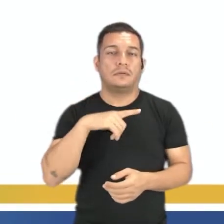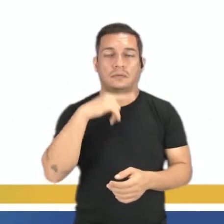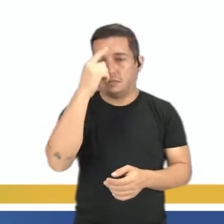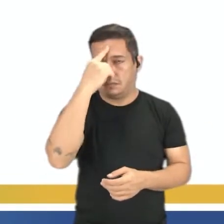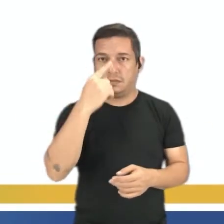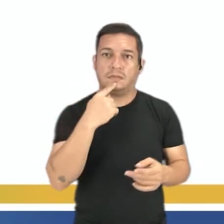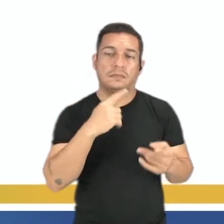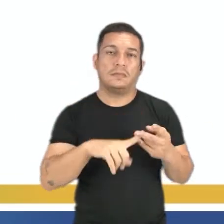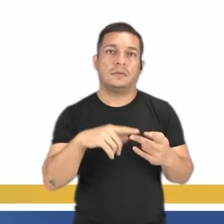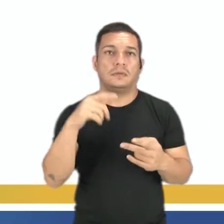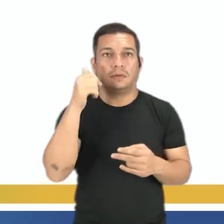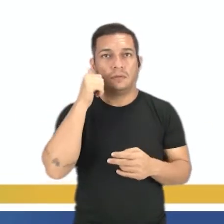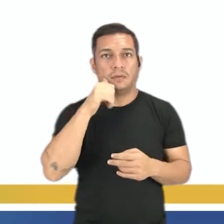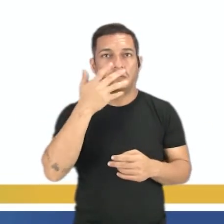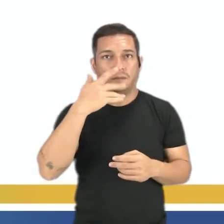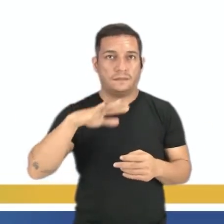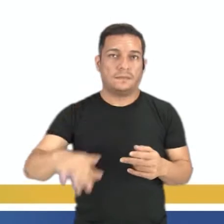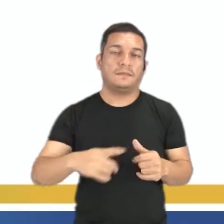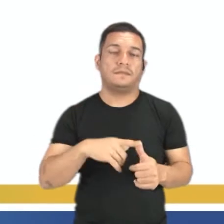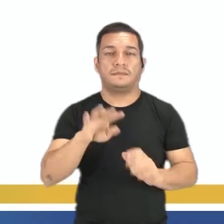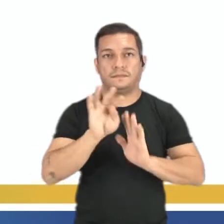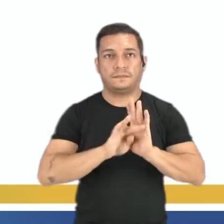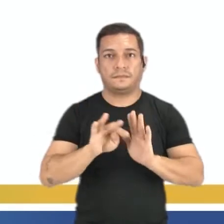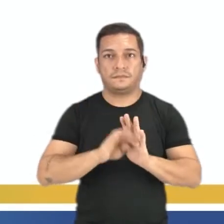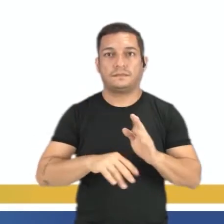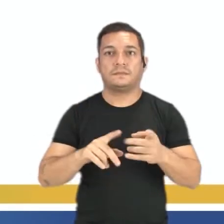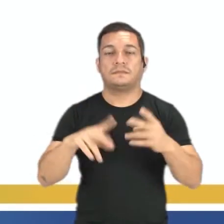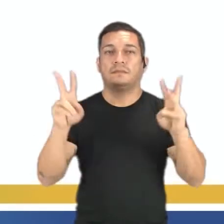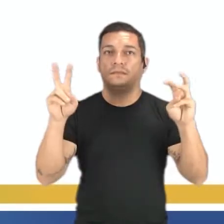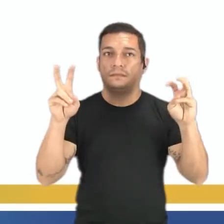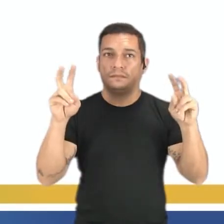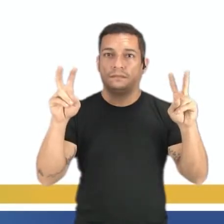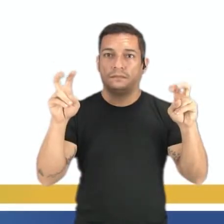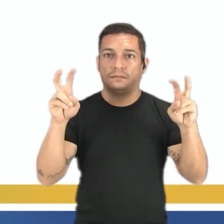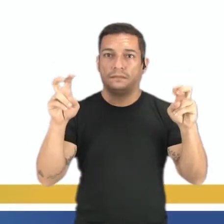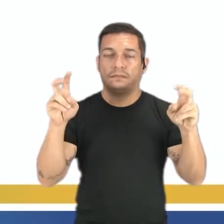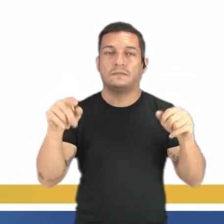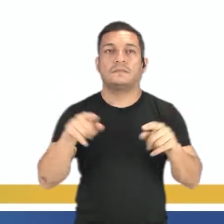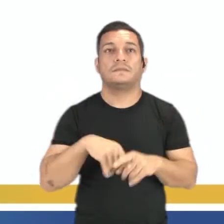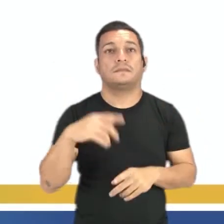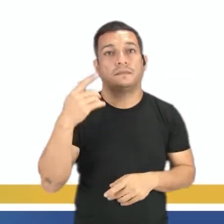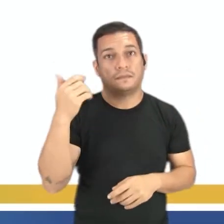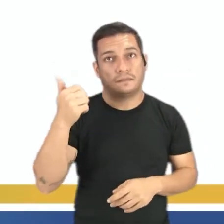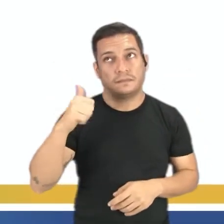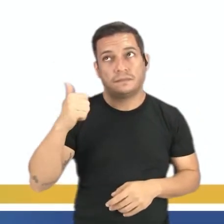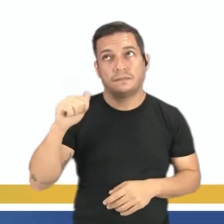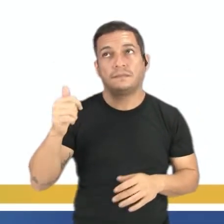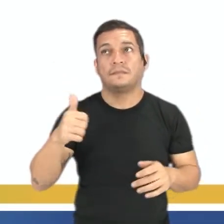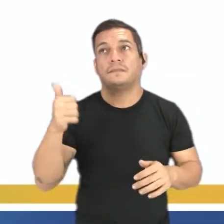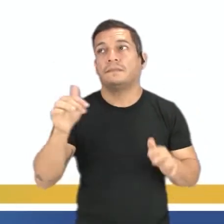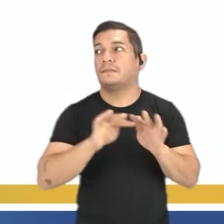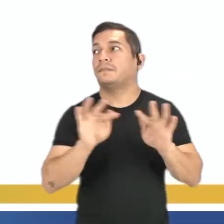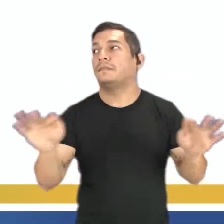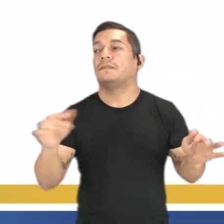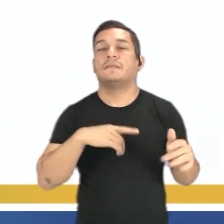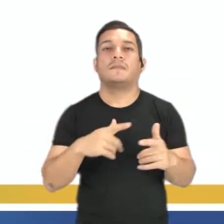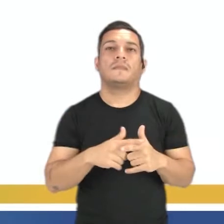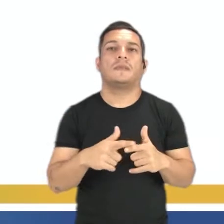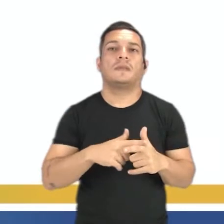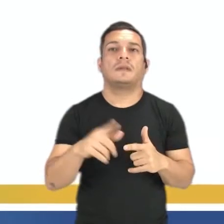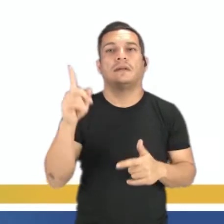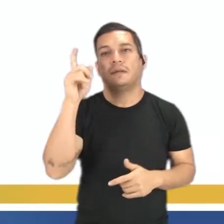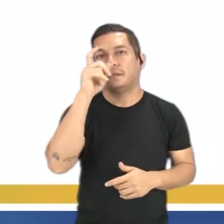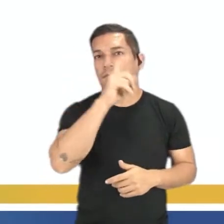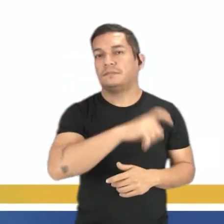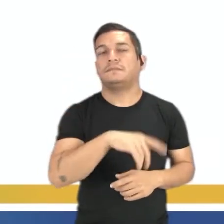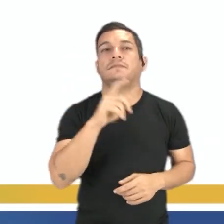da imagem, do menino, do título, do corpo, do texto. Vamos lá analisar a primeira frase, né, tem problema que é muito complicado.